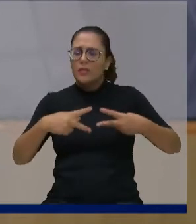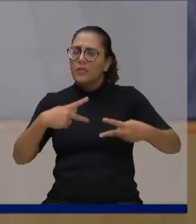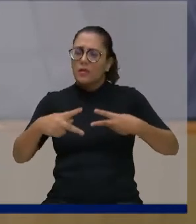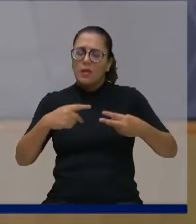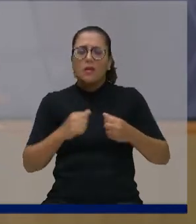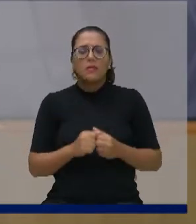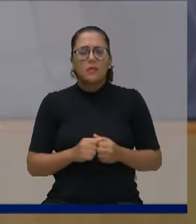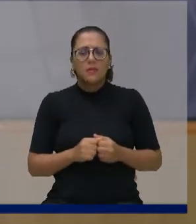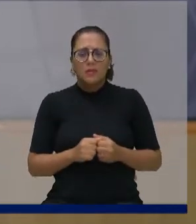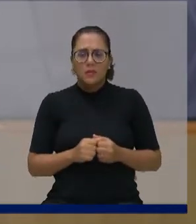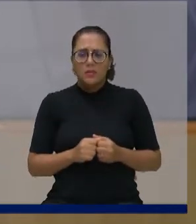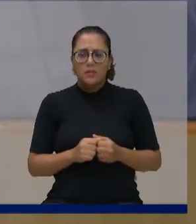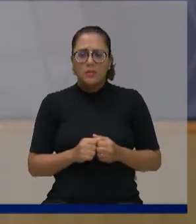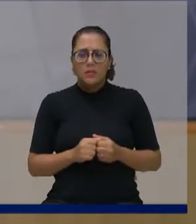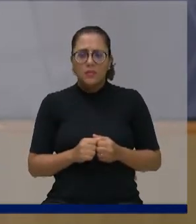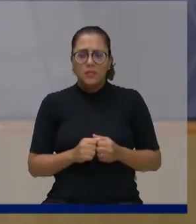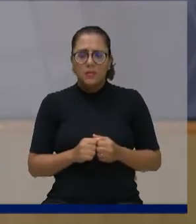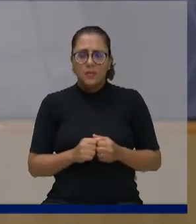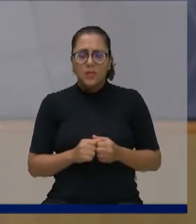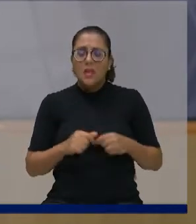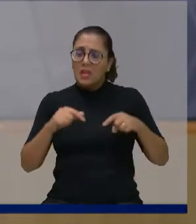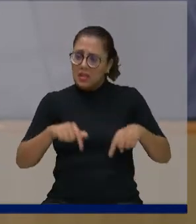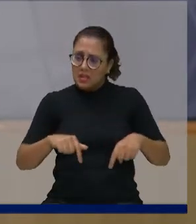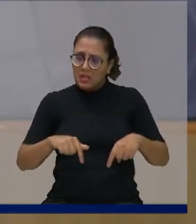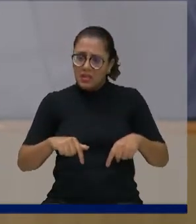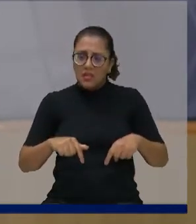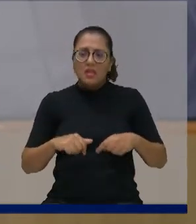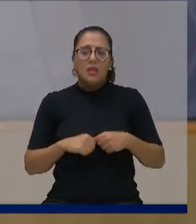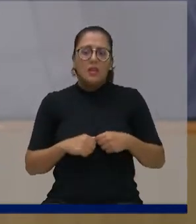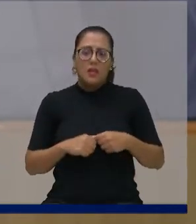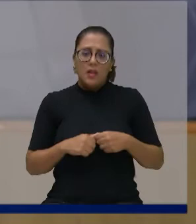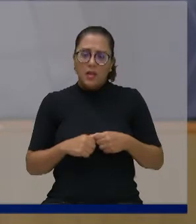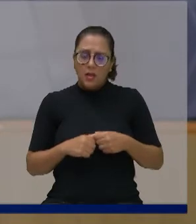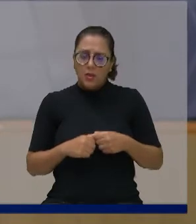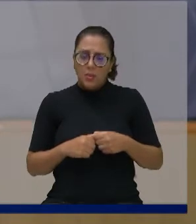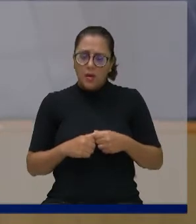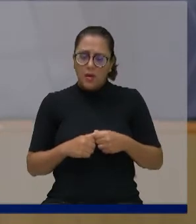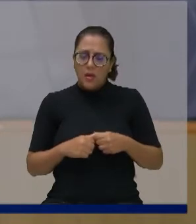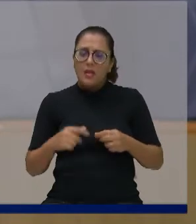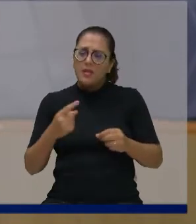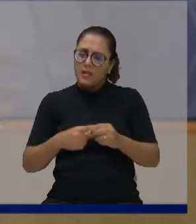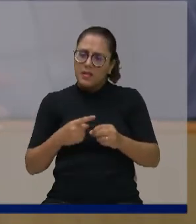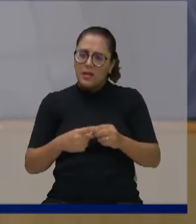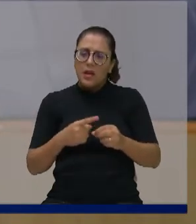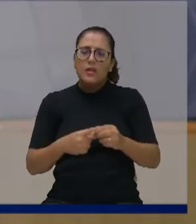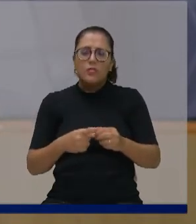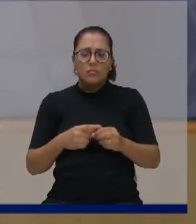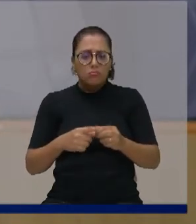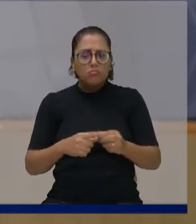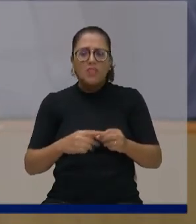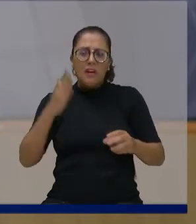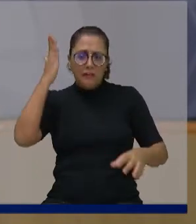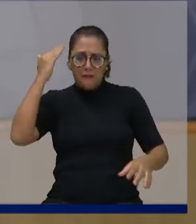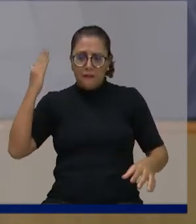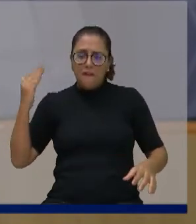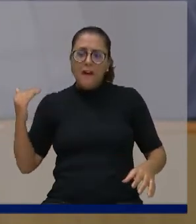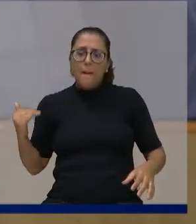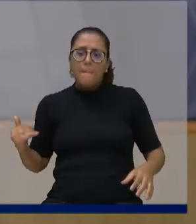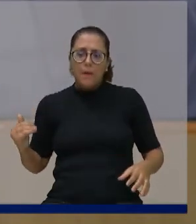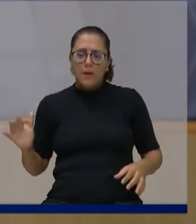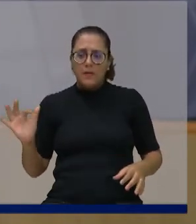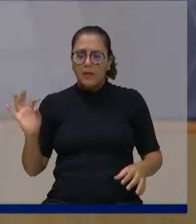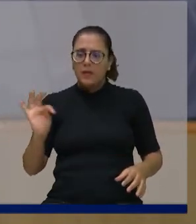nossa cidade, que a nossa cidade é a cidade, conhecida como a cidade de tecnologia, tem tudo a ver. Lançamento do satélite, isso é um